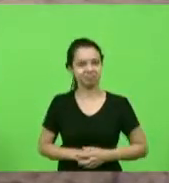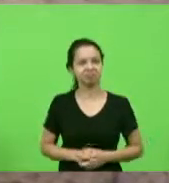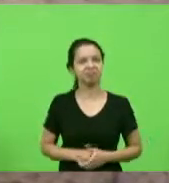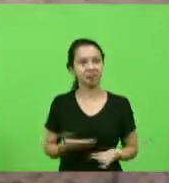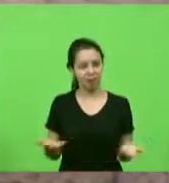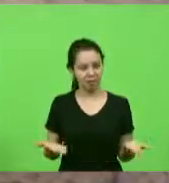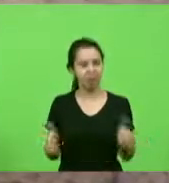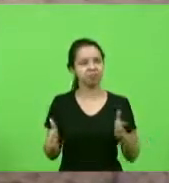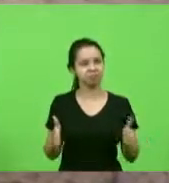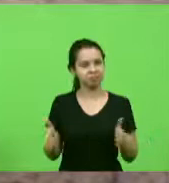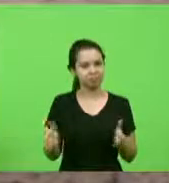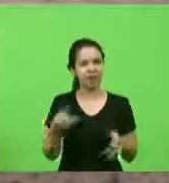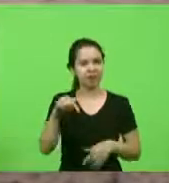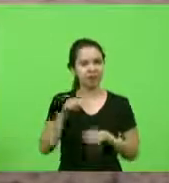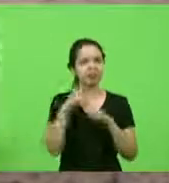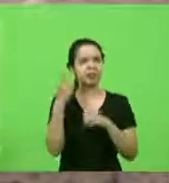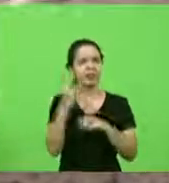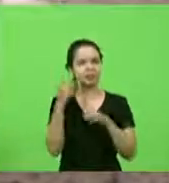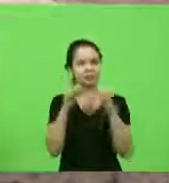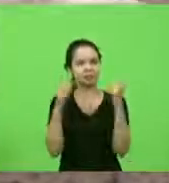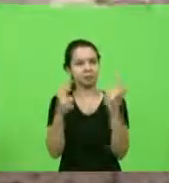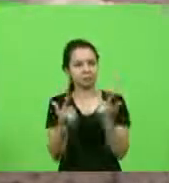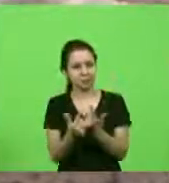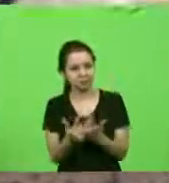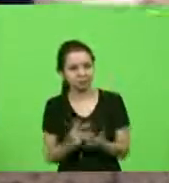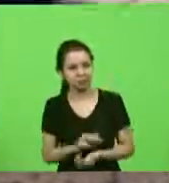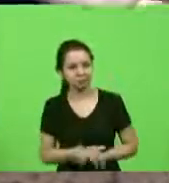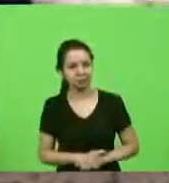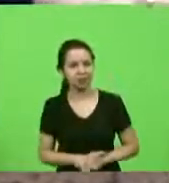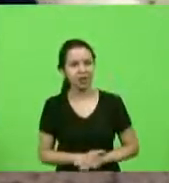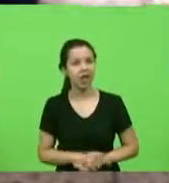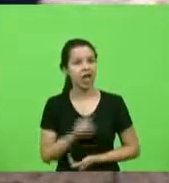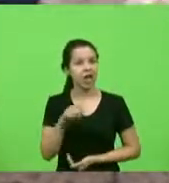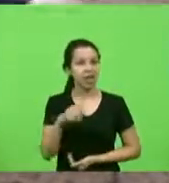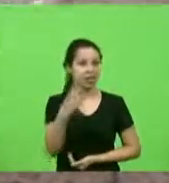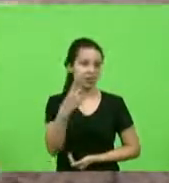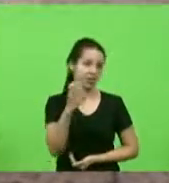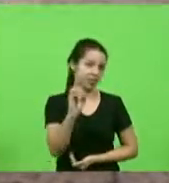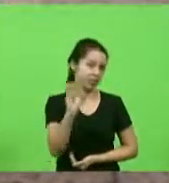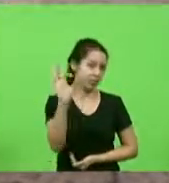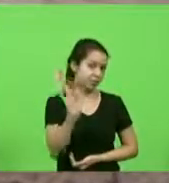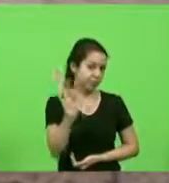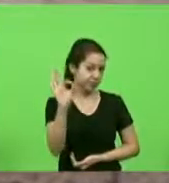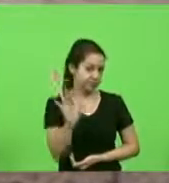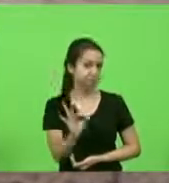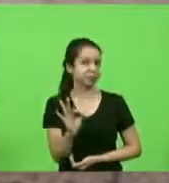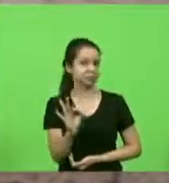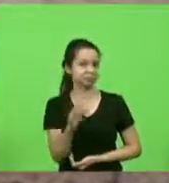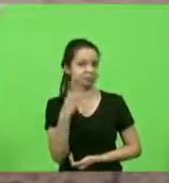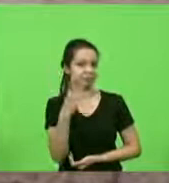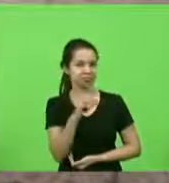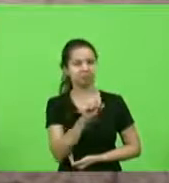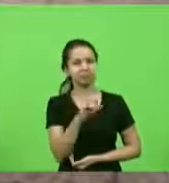momento aqui no Parlamento catarinense. Isso é 10% do Parlamento catarinense.